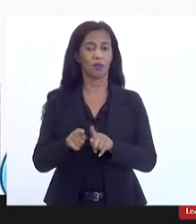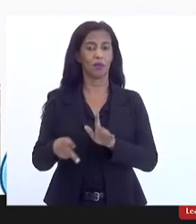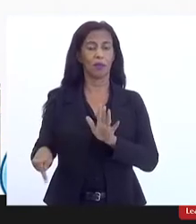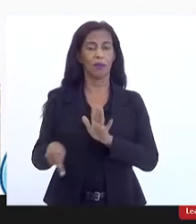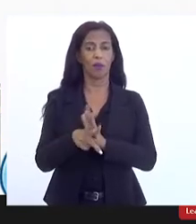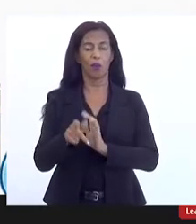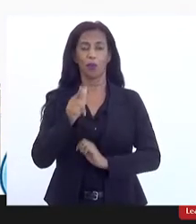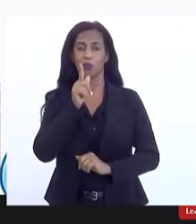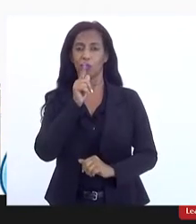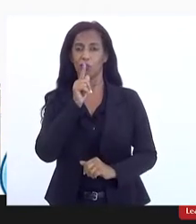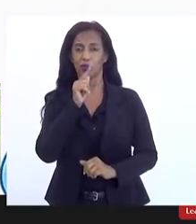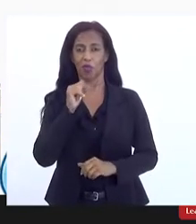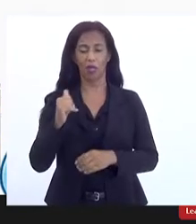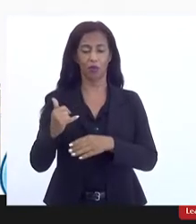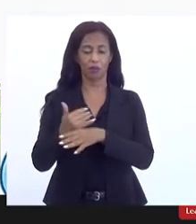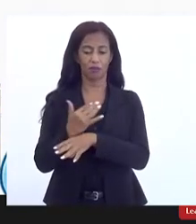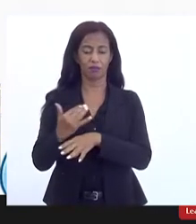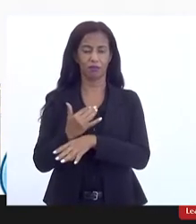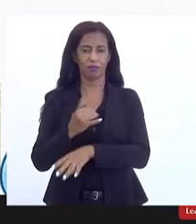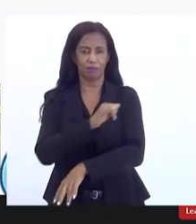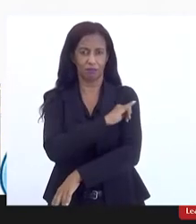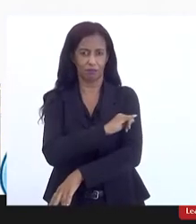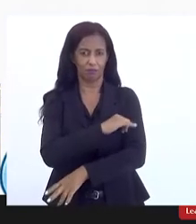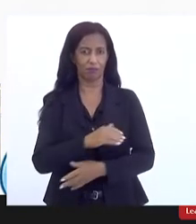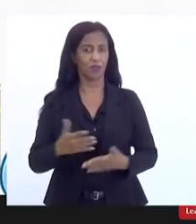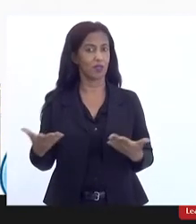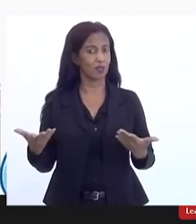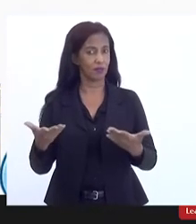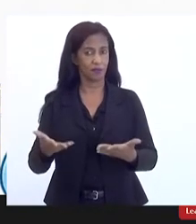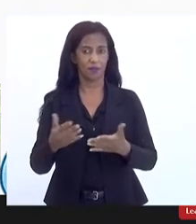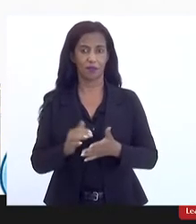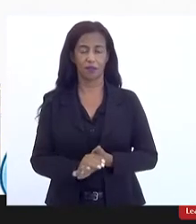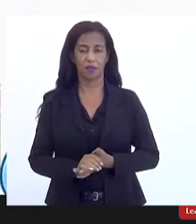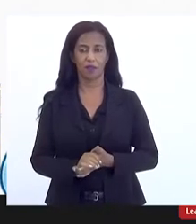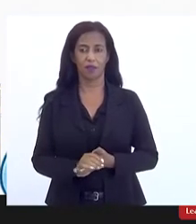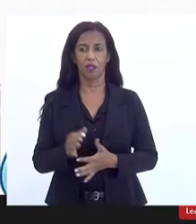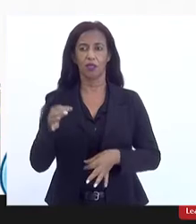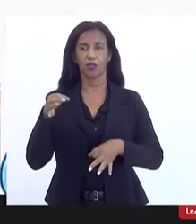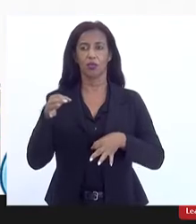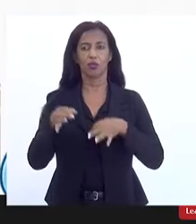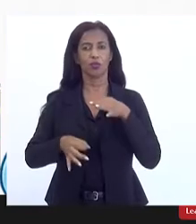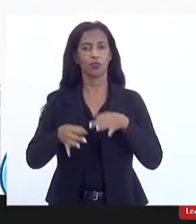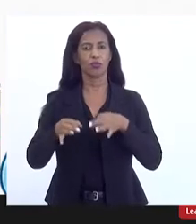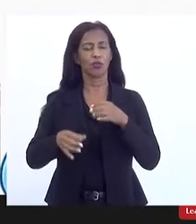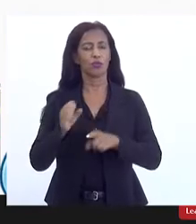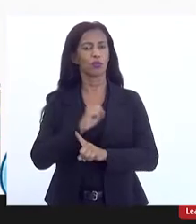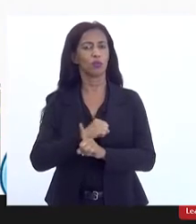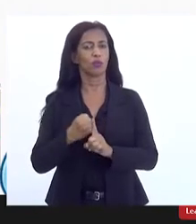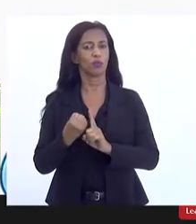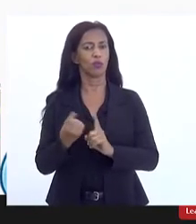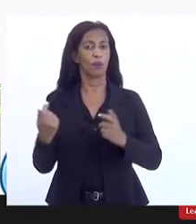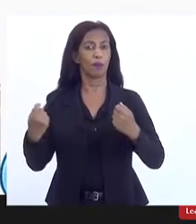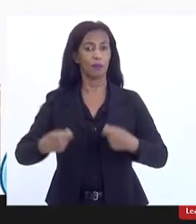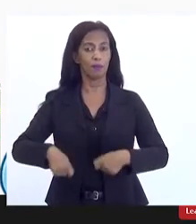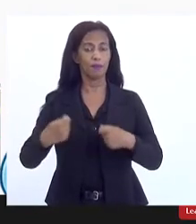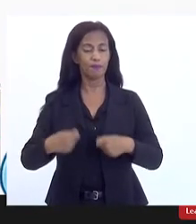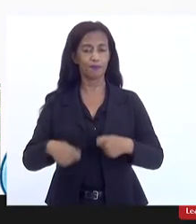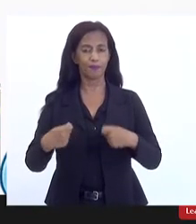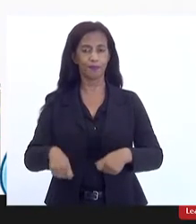abastecimento de água da cidade do Rio de Janeiro e evidentemente a justiça social que precisa estar